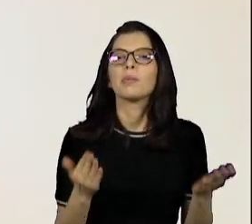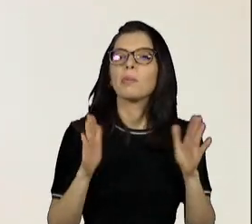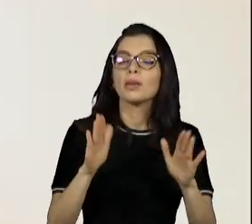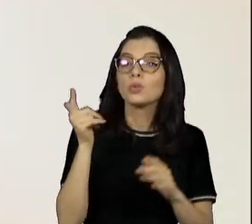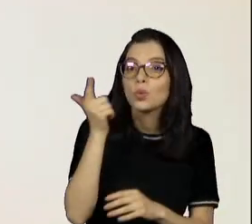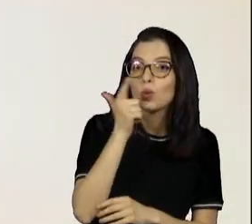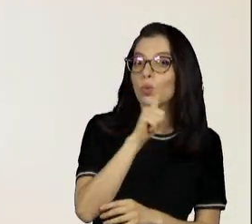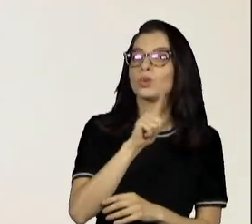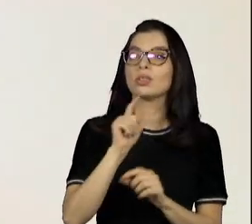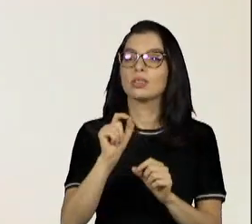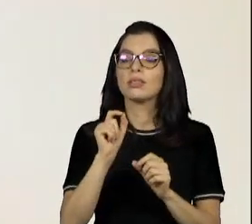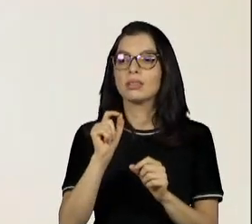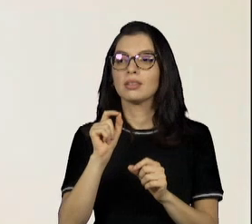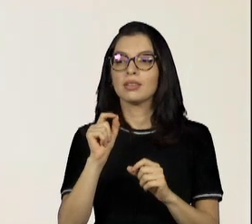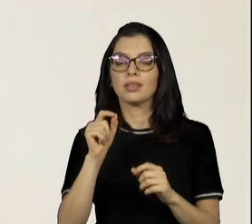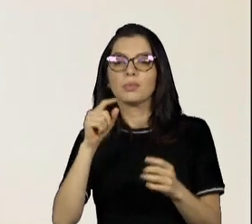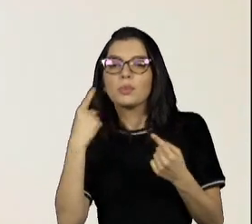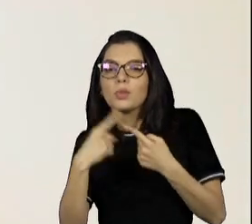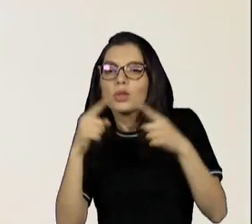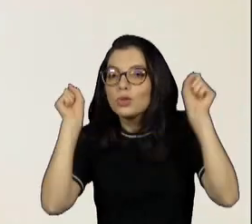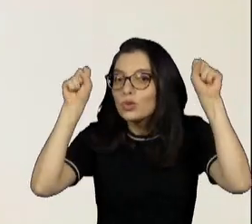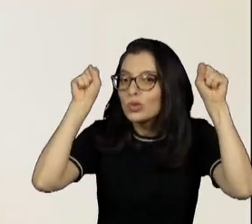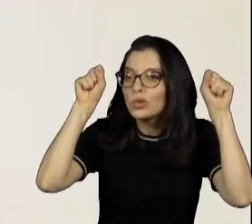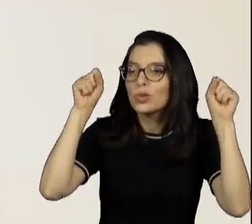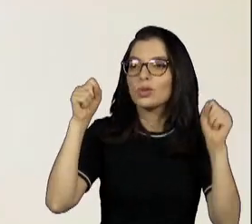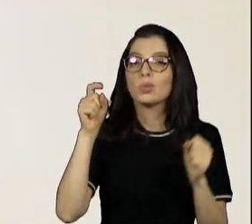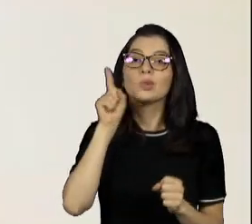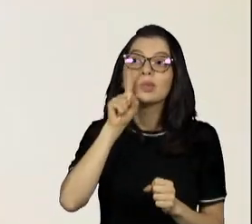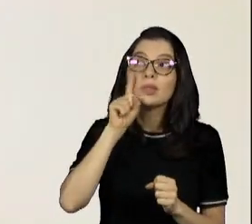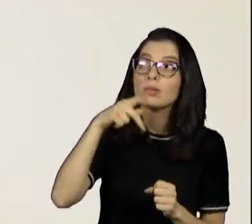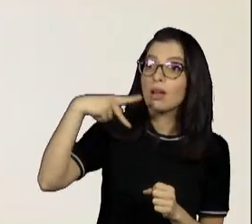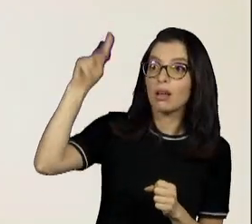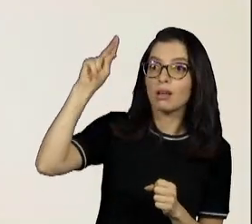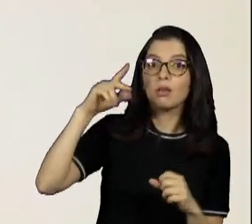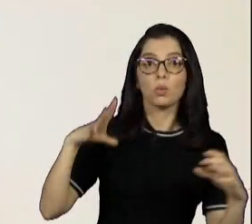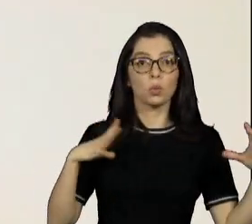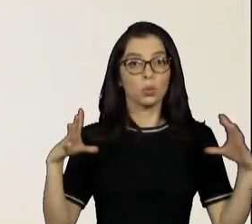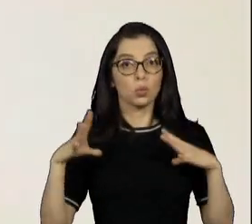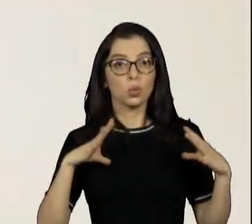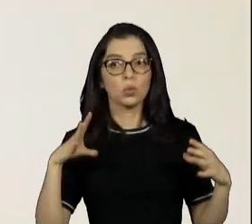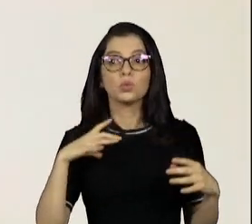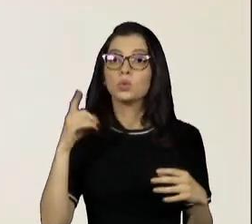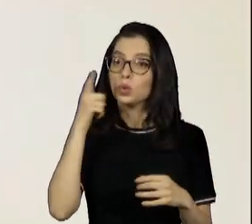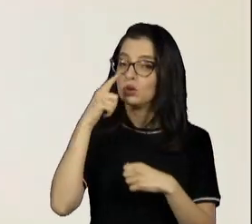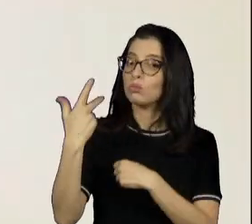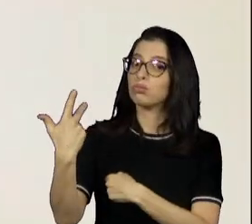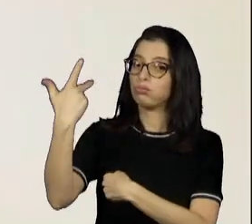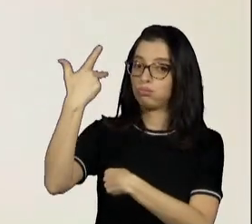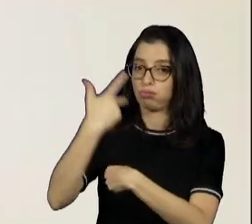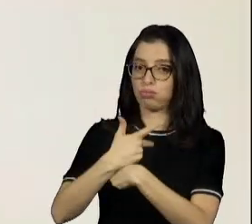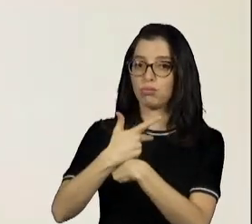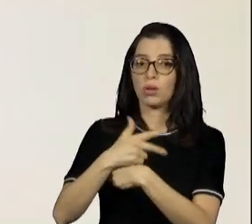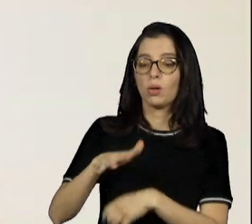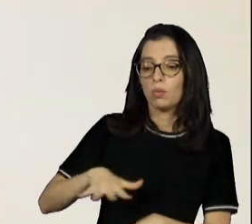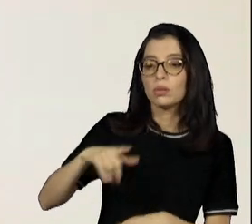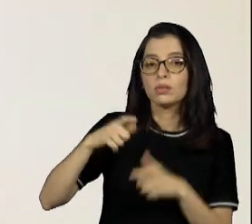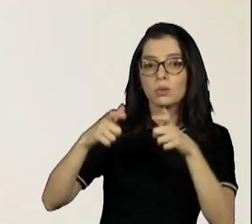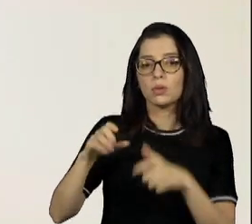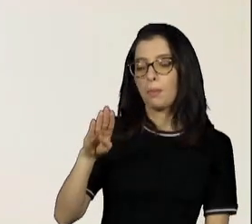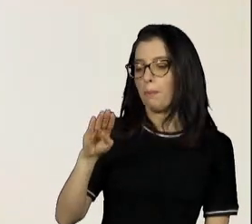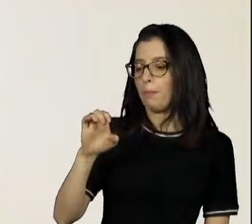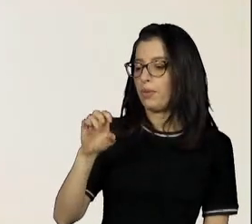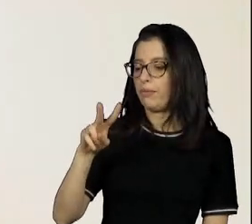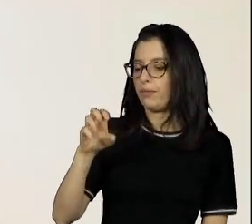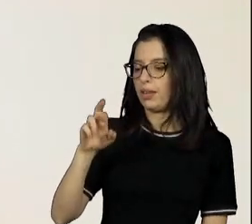eu fui fazer o programa Xuxa nos Estados Unidos, né? Foi em Hollywood, foi em Beverly Hills, e aí eu